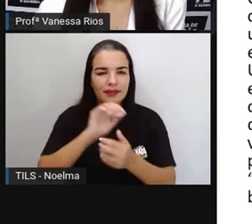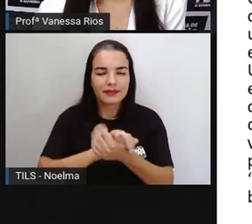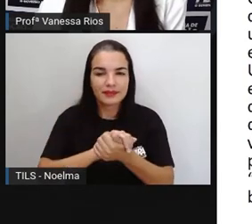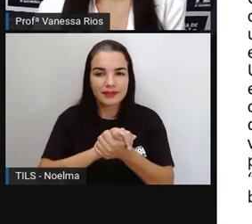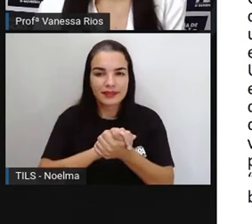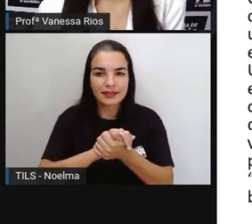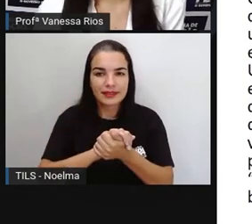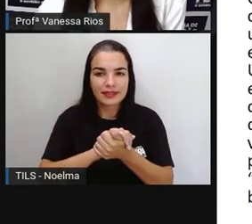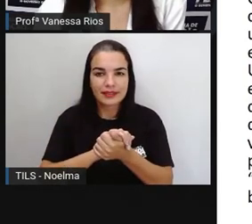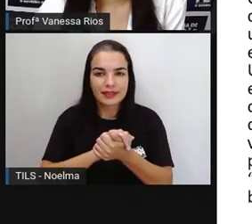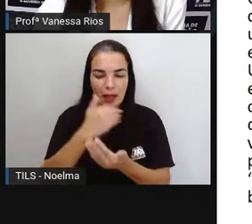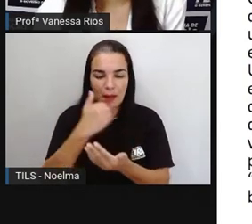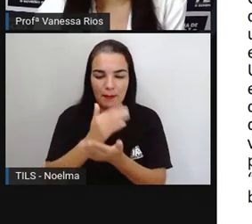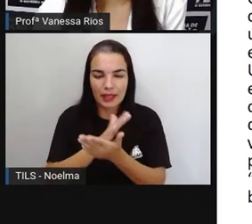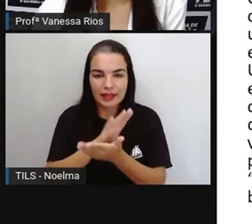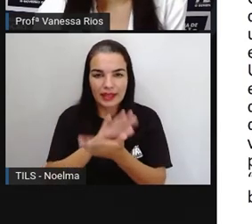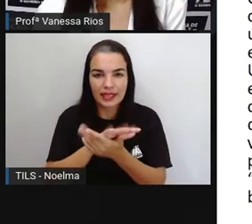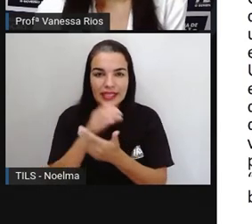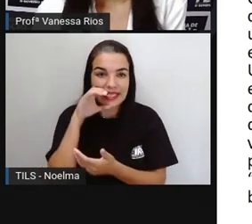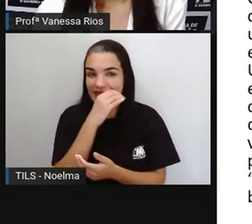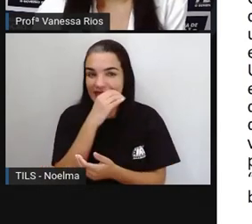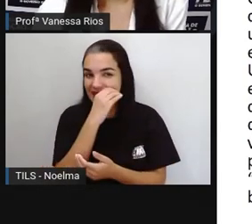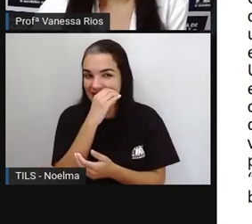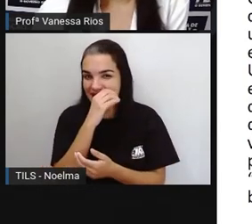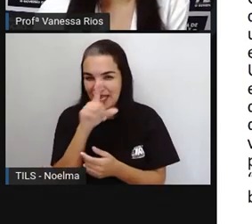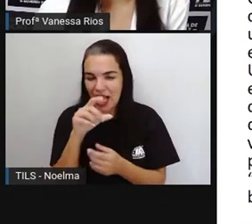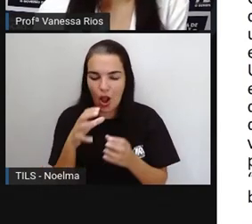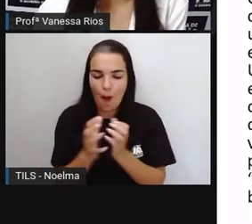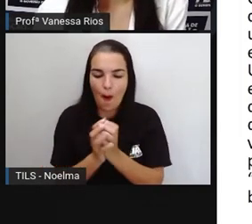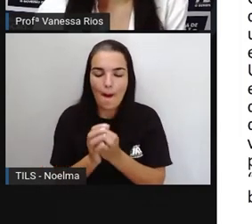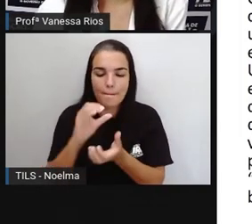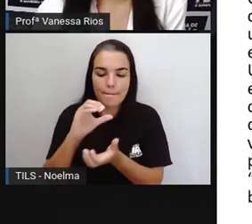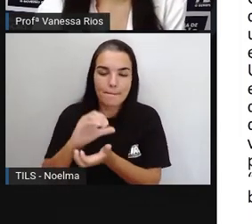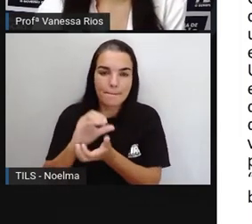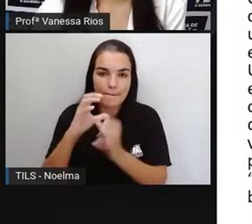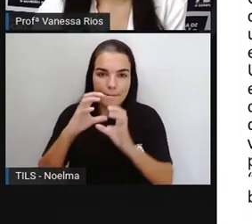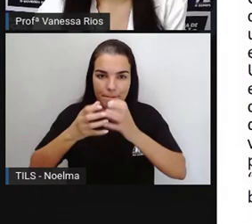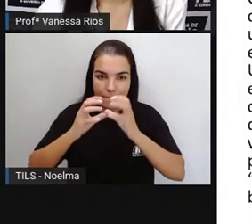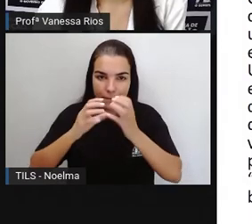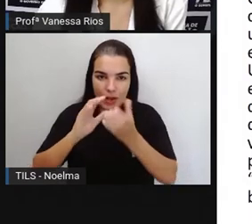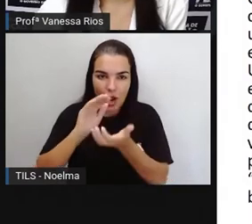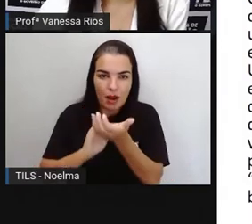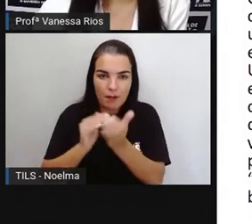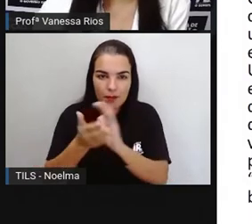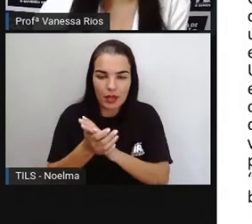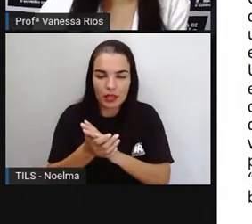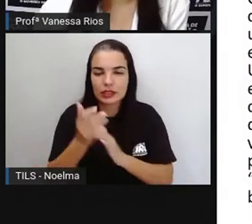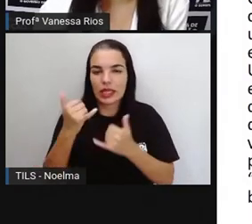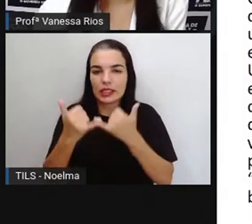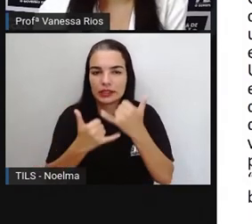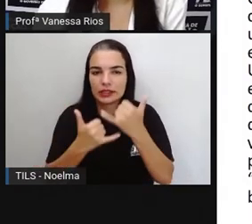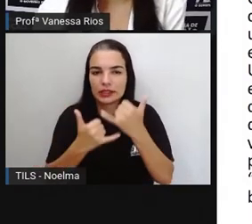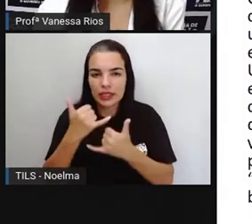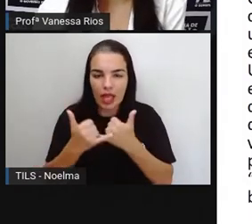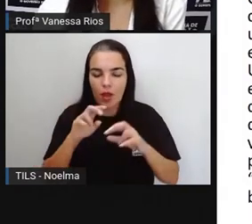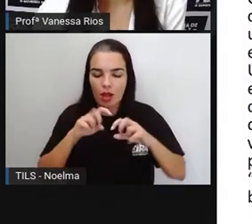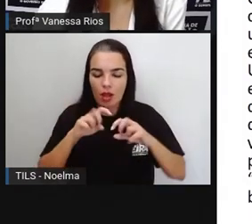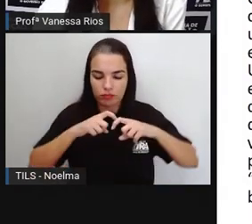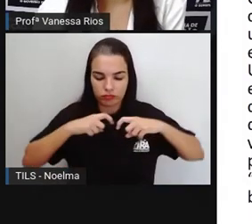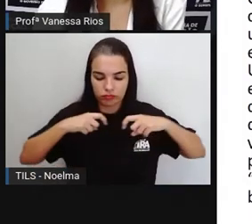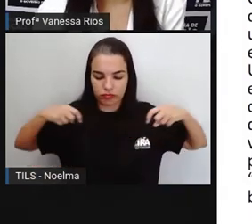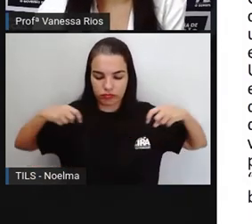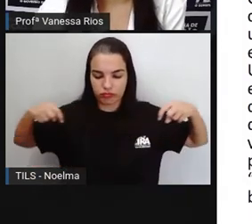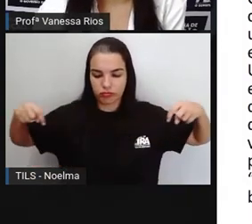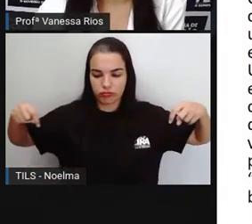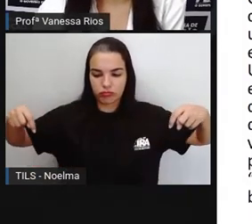aqui é a batata quente. Com a bola em mãos, as crianças devem estar dispostas em um círculo.